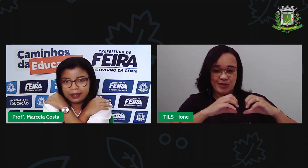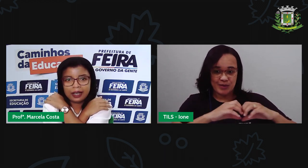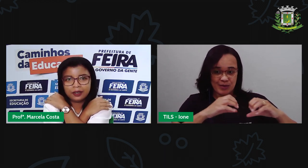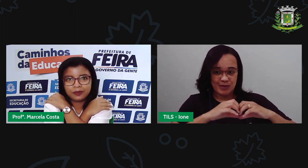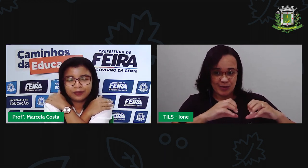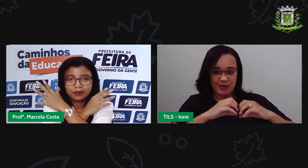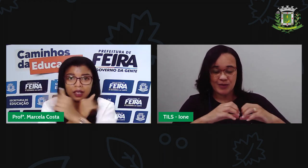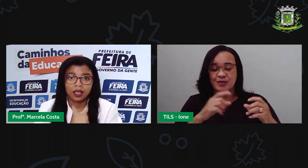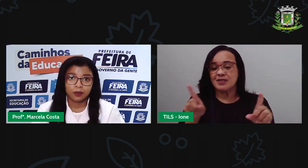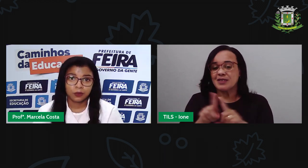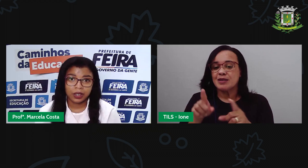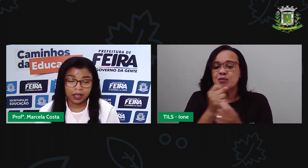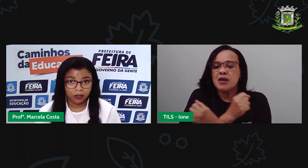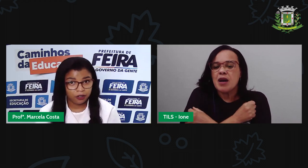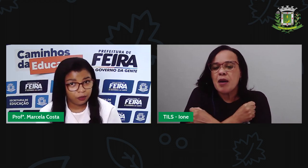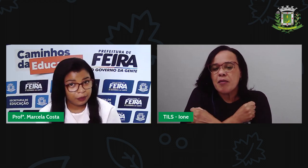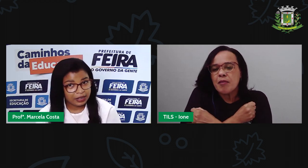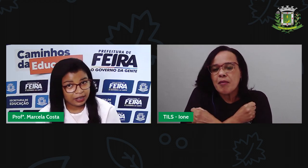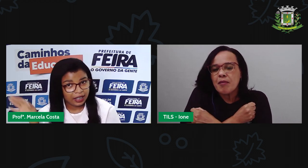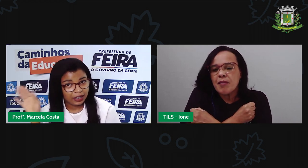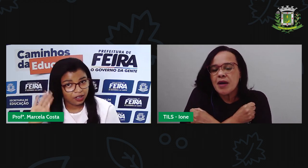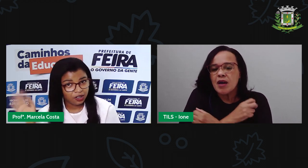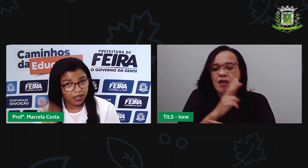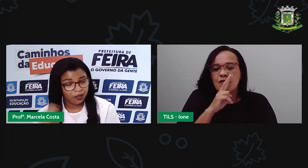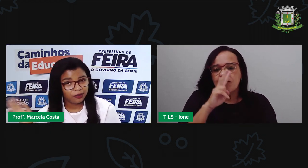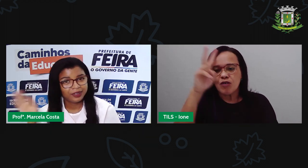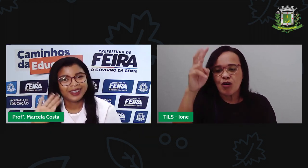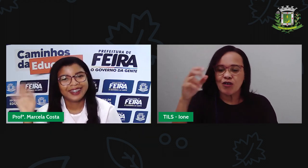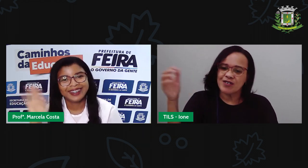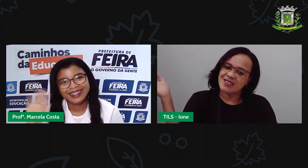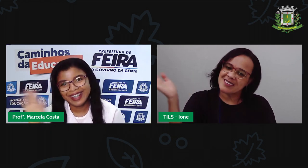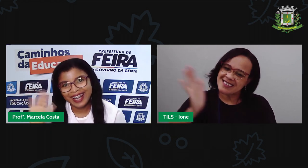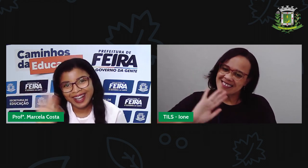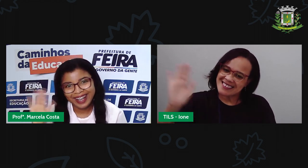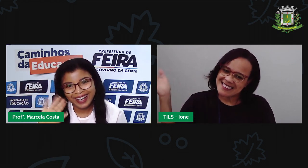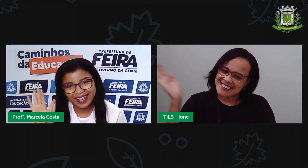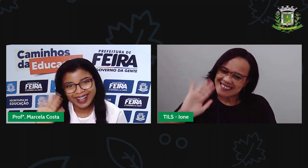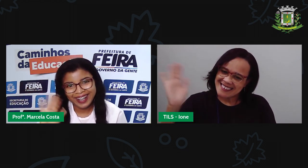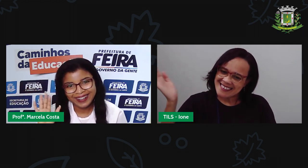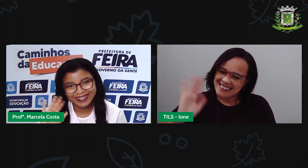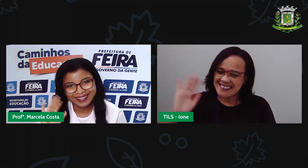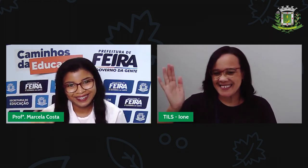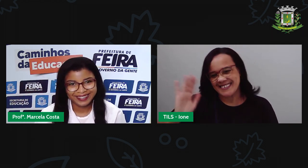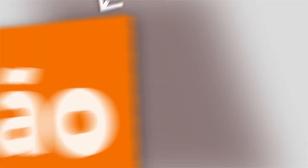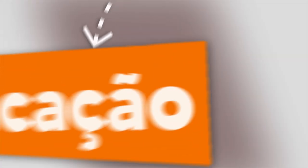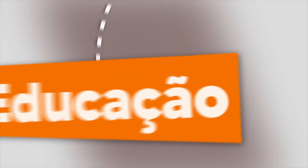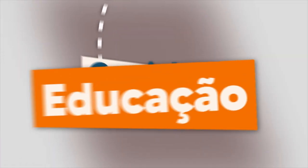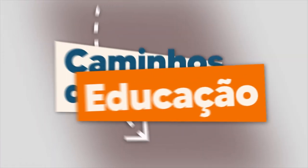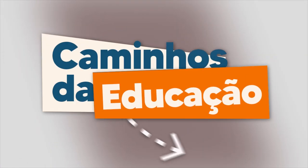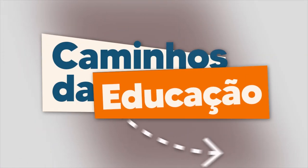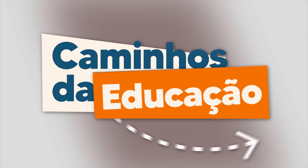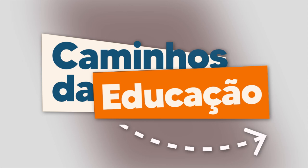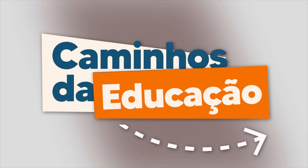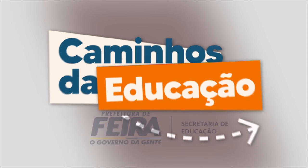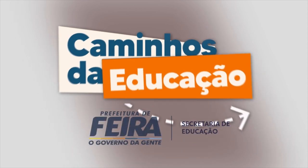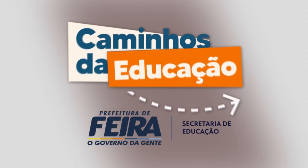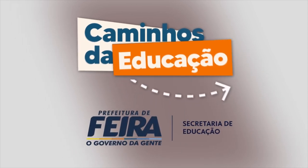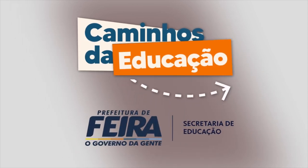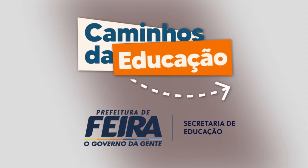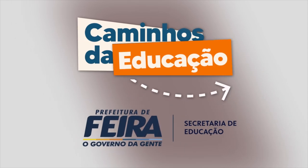apertado, porque agora eu vou precisar dar tchau. Tchau! Tchau!